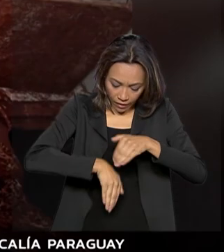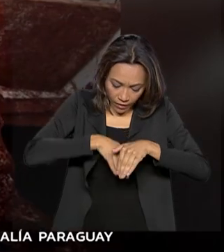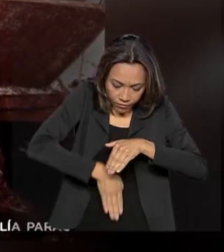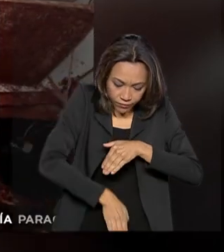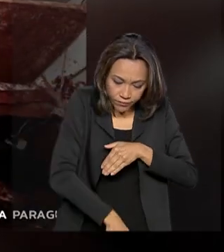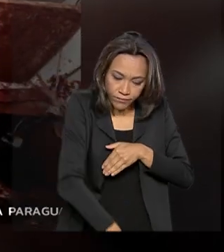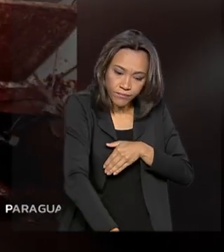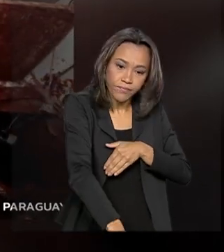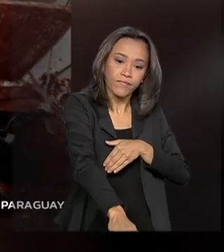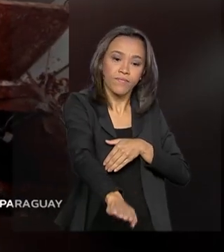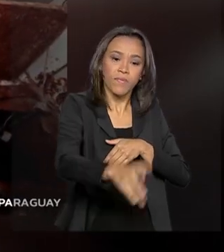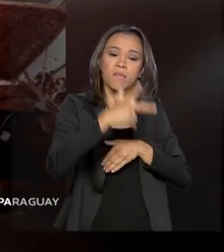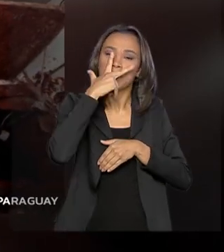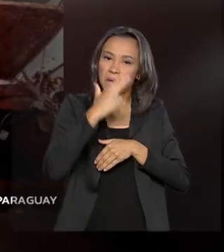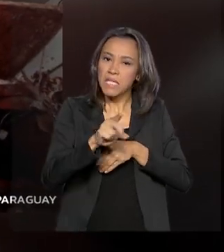saído pela porta da frente.